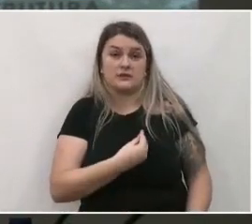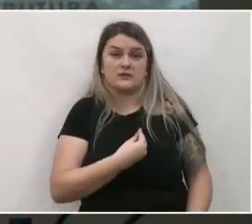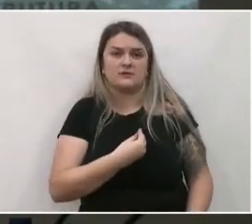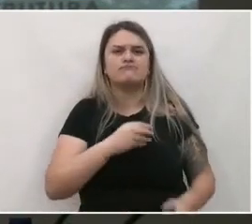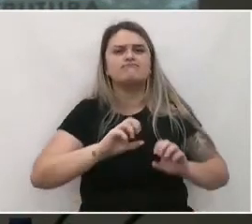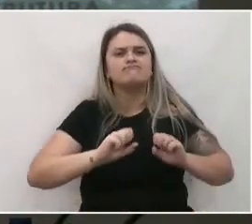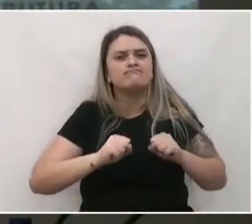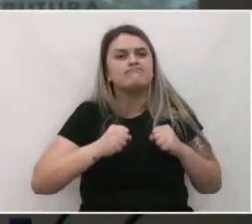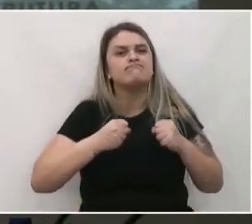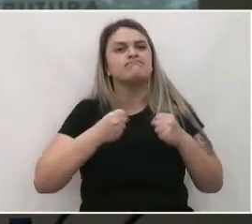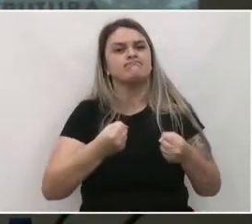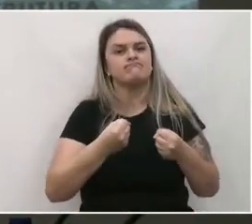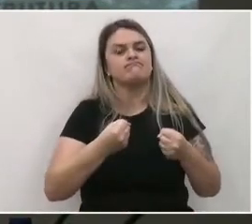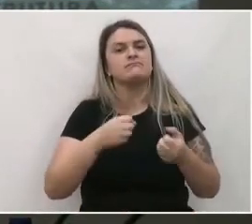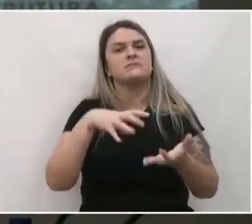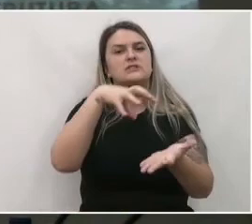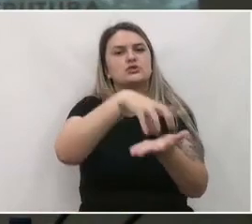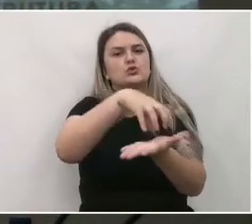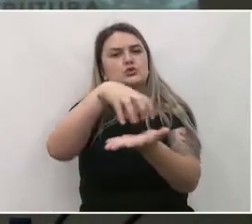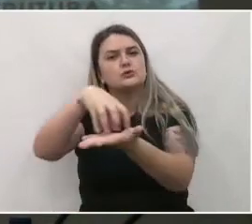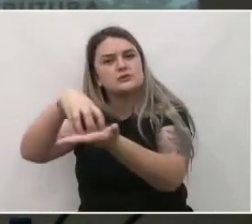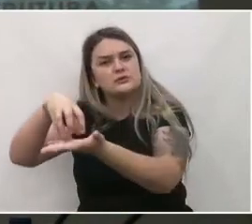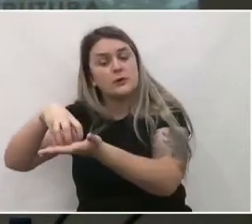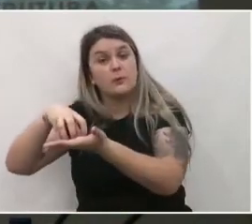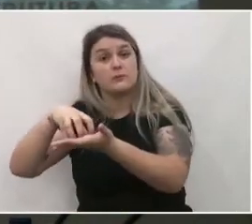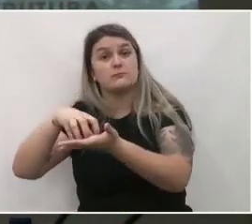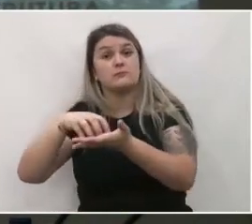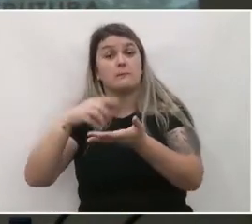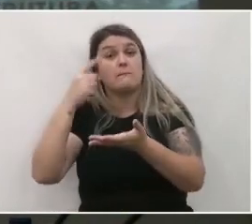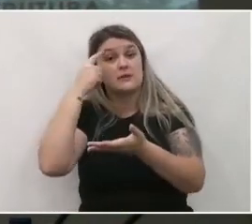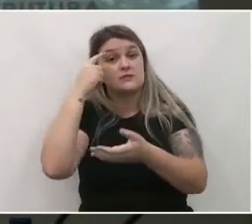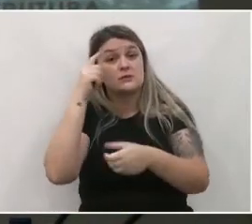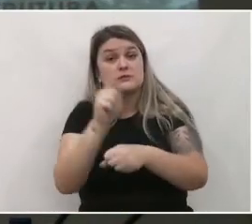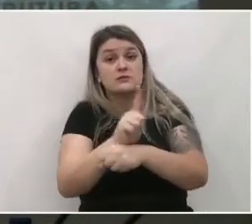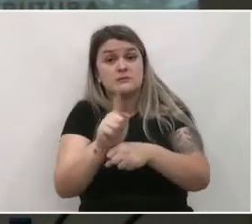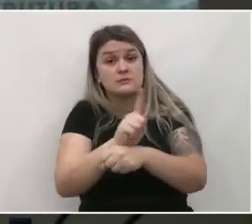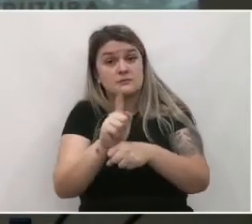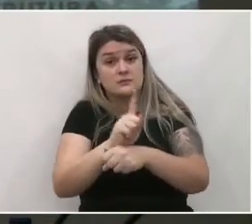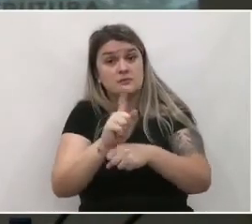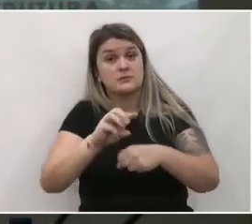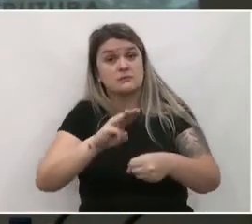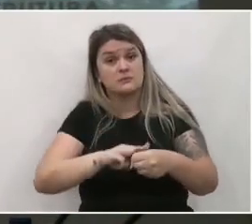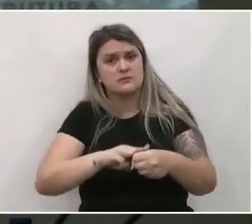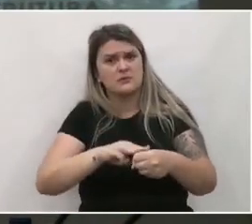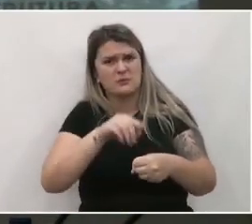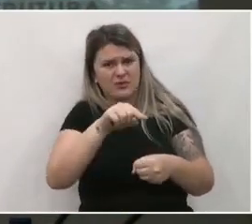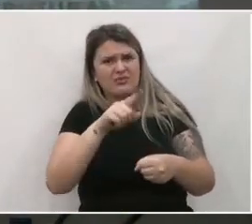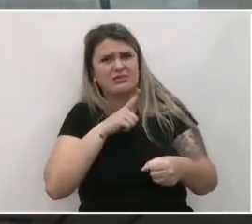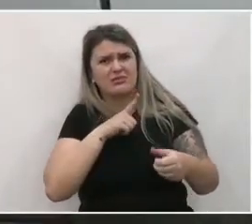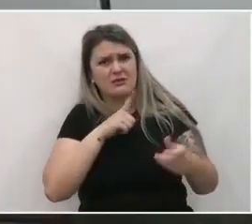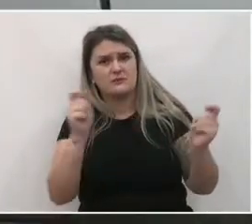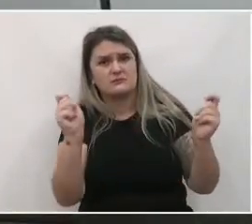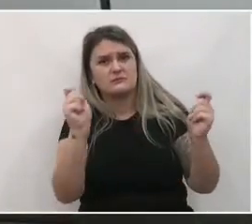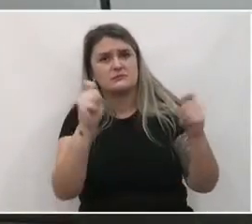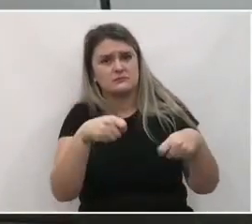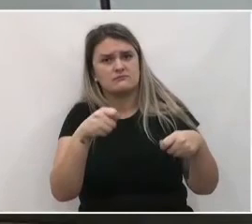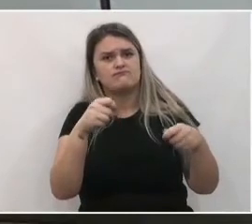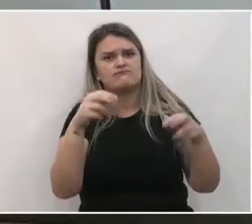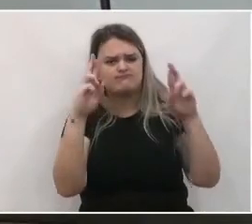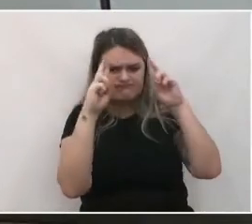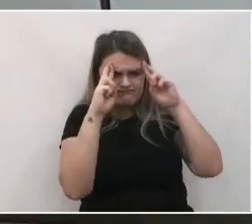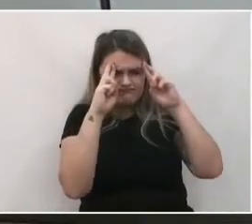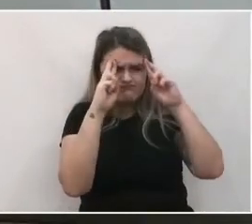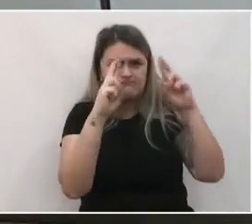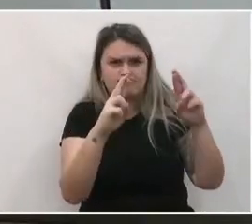fortalecimento institucional para que a gestão municipal tenha a capacidade de cumprir